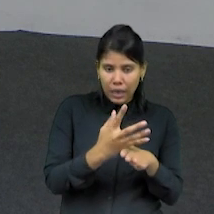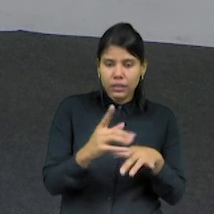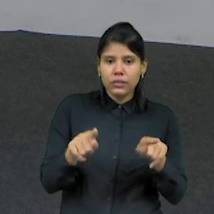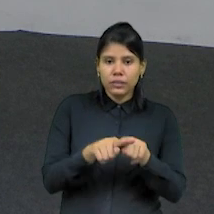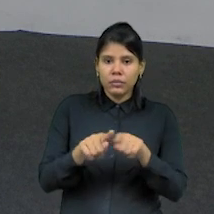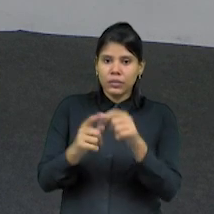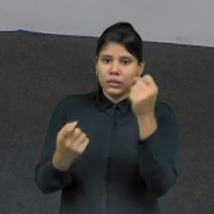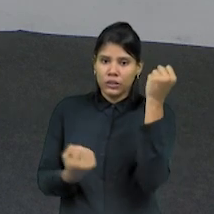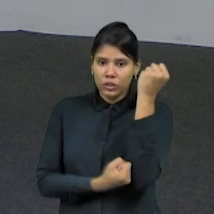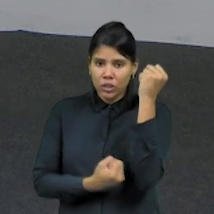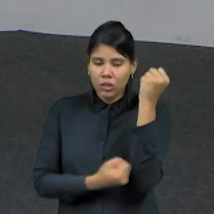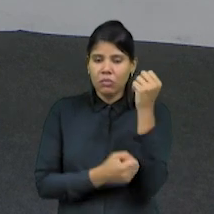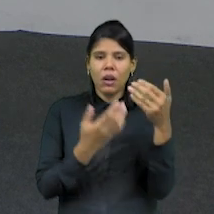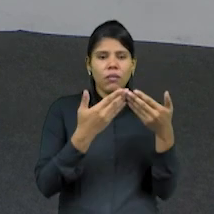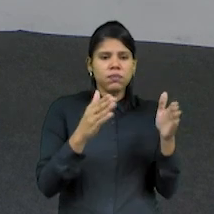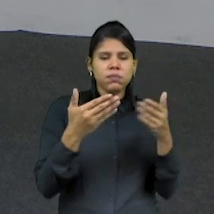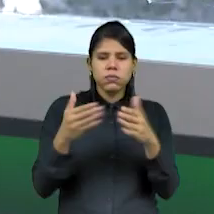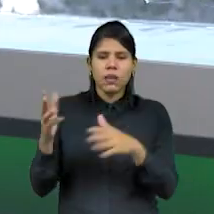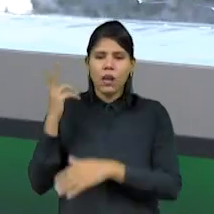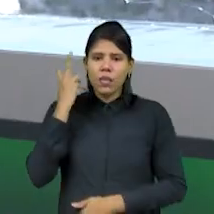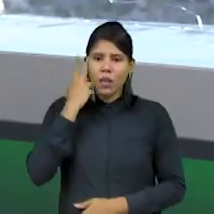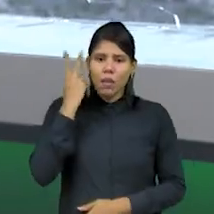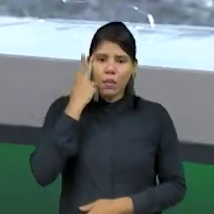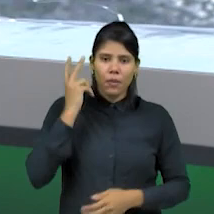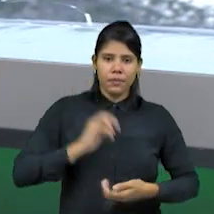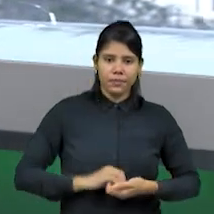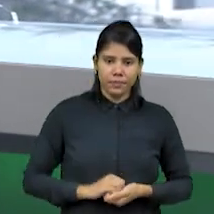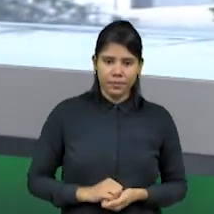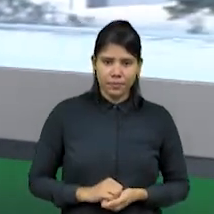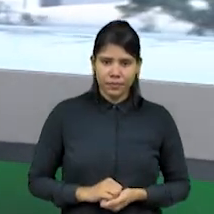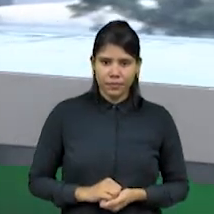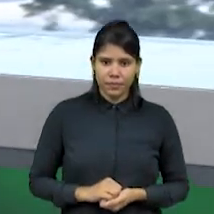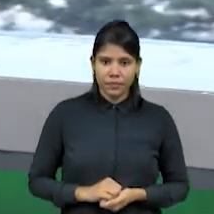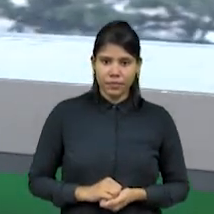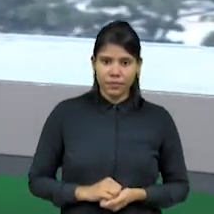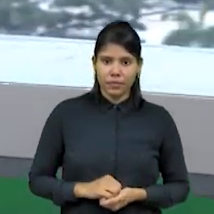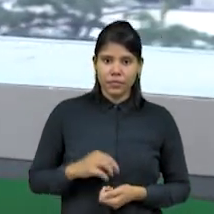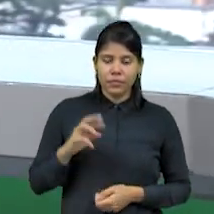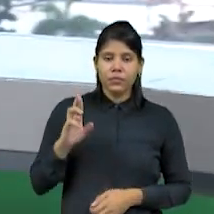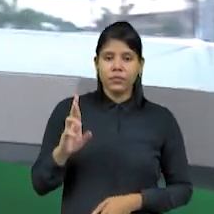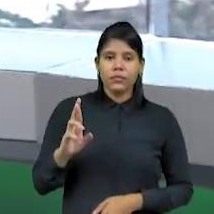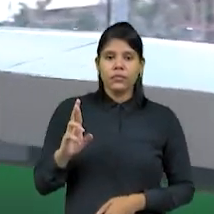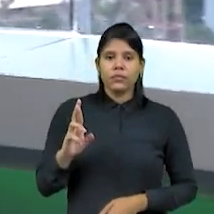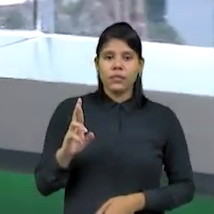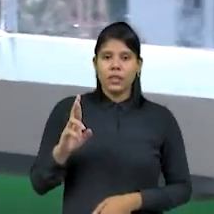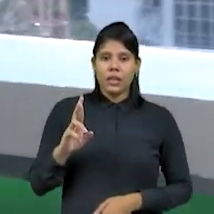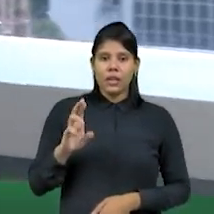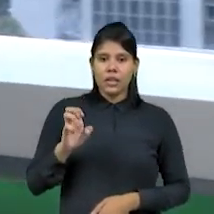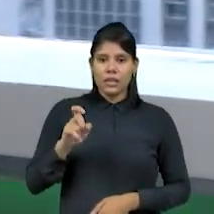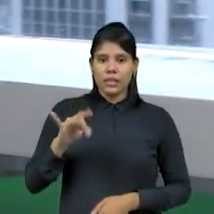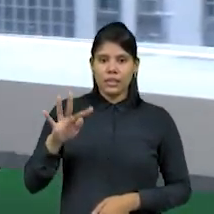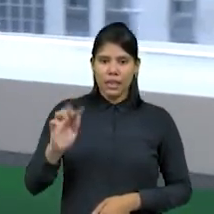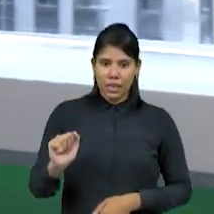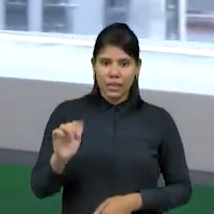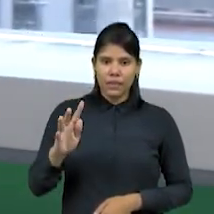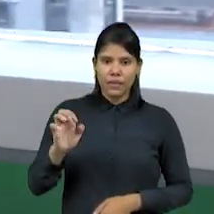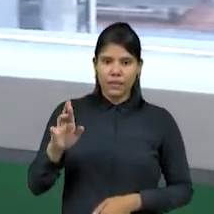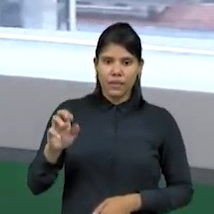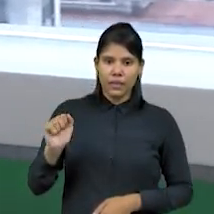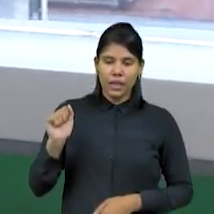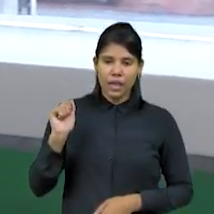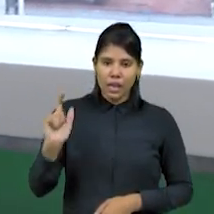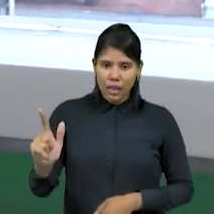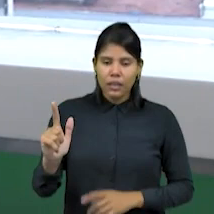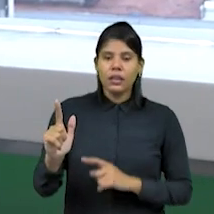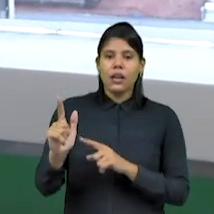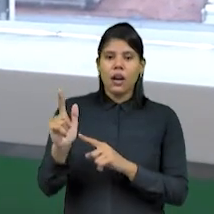vão abrir normalmente. E a Receita Federal deve abrir hoje a consulta ao lote residual da restituição